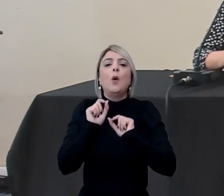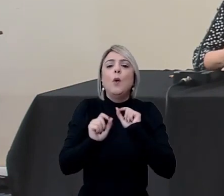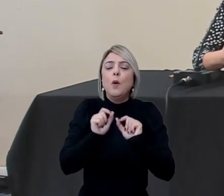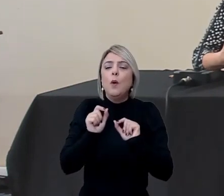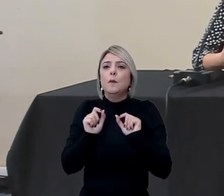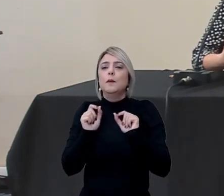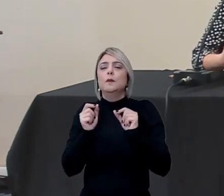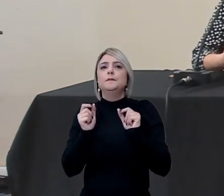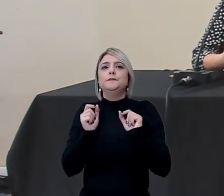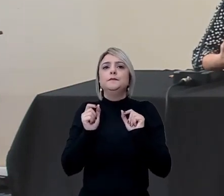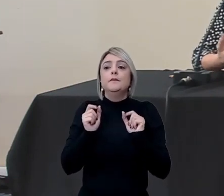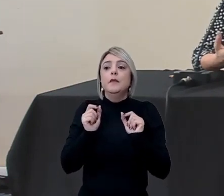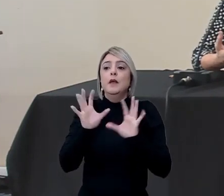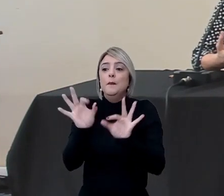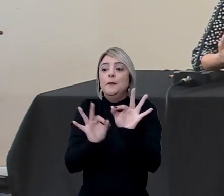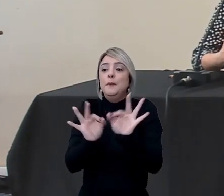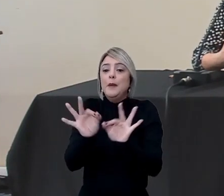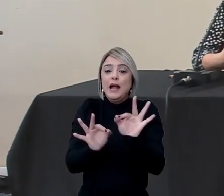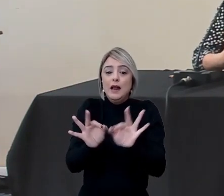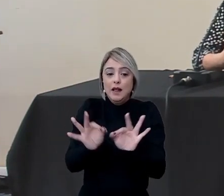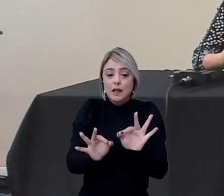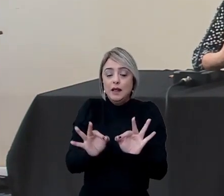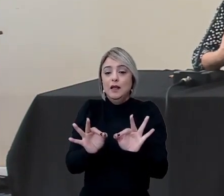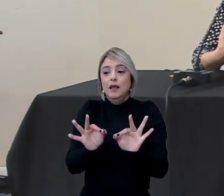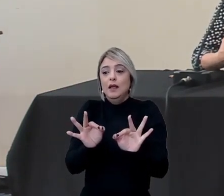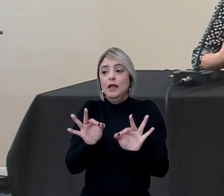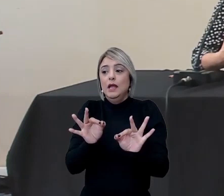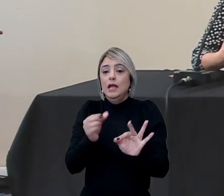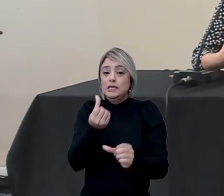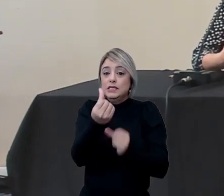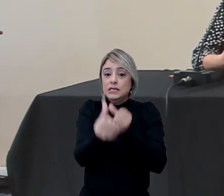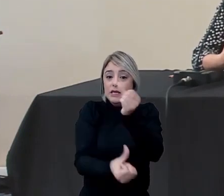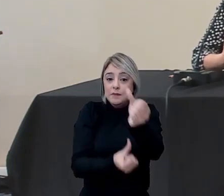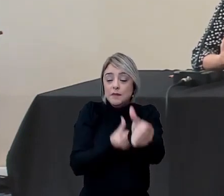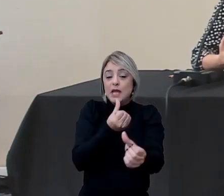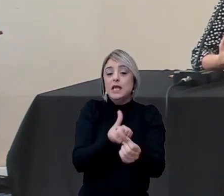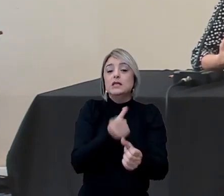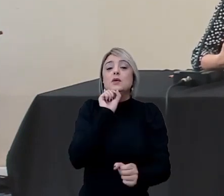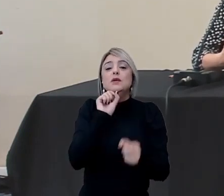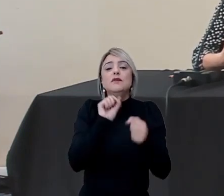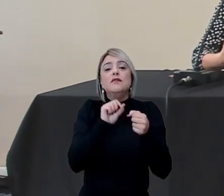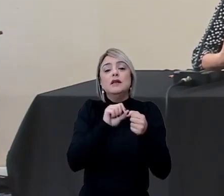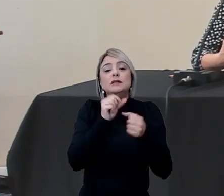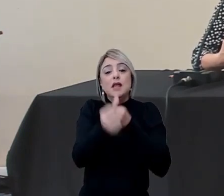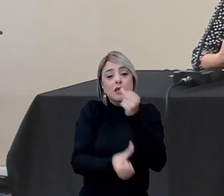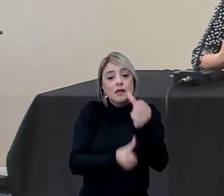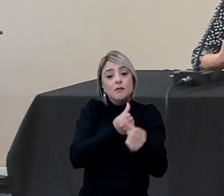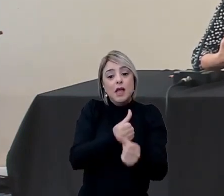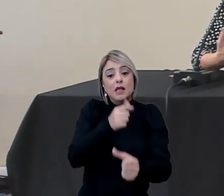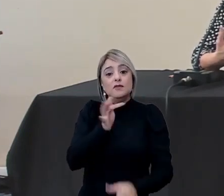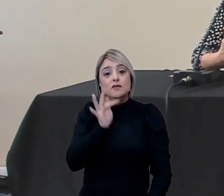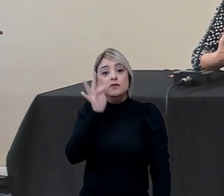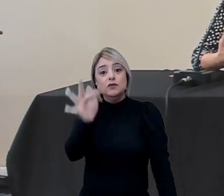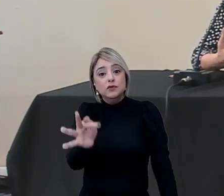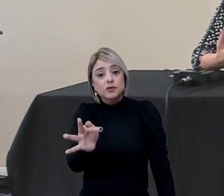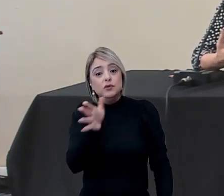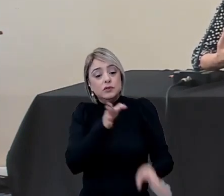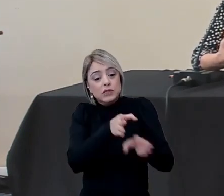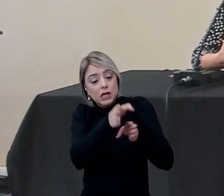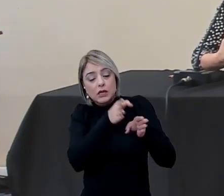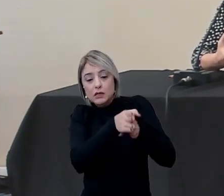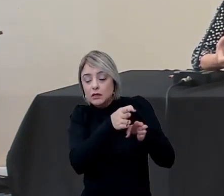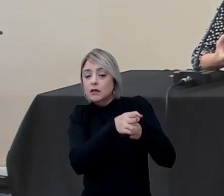preparar esse semestre, e o que fazer nesse semestre e no próximo, seguindo as